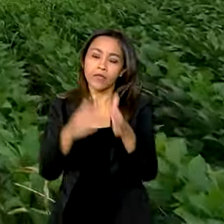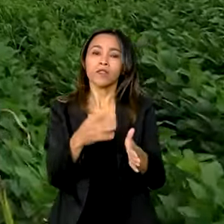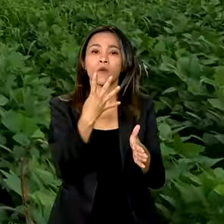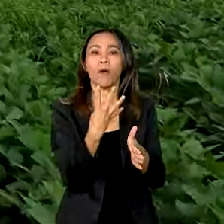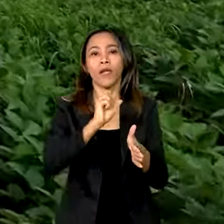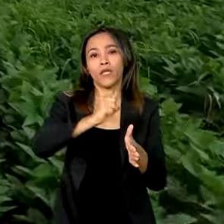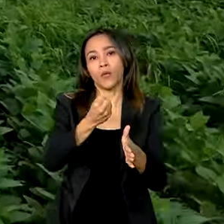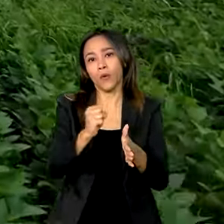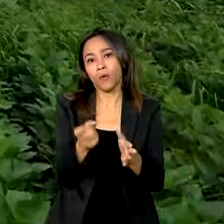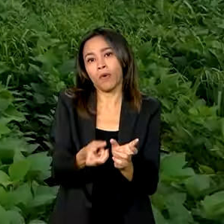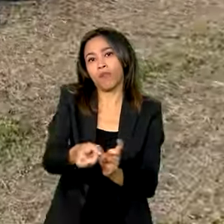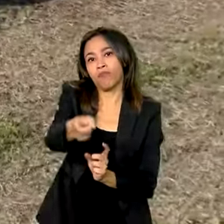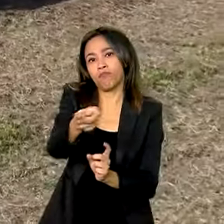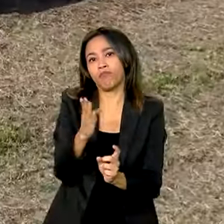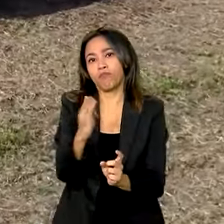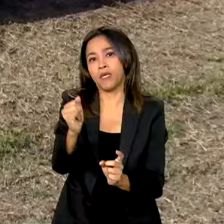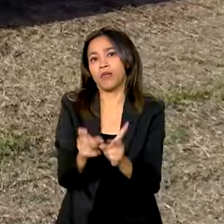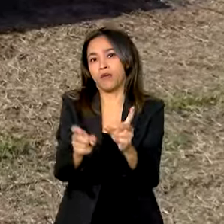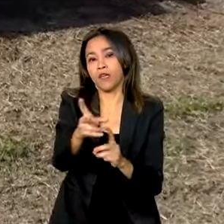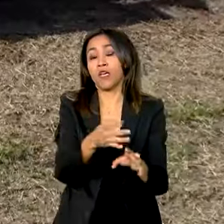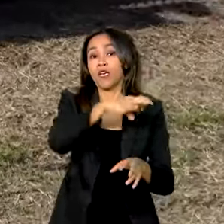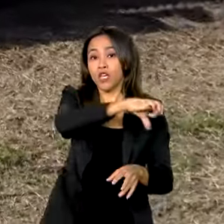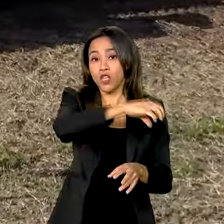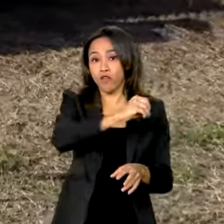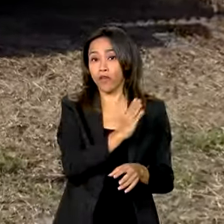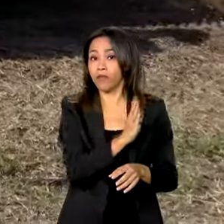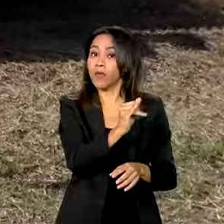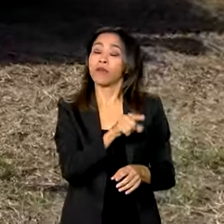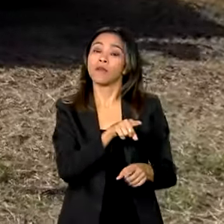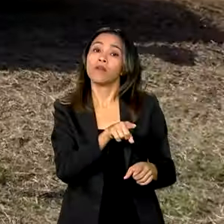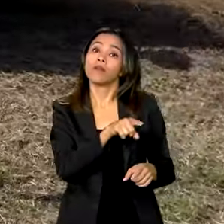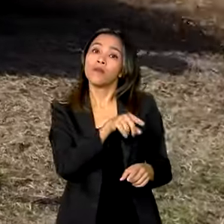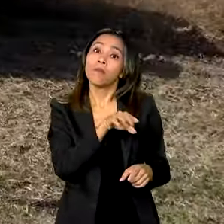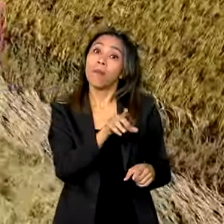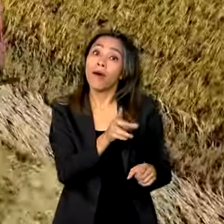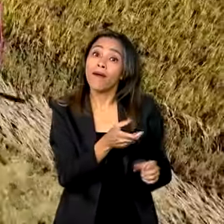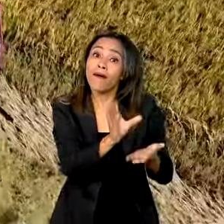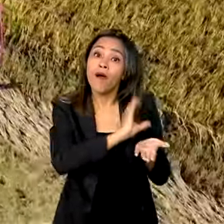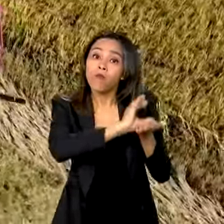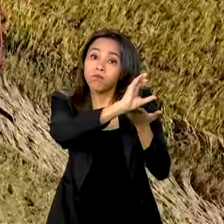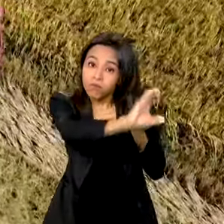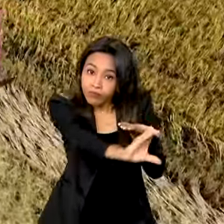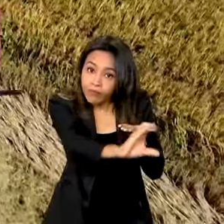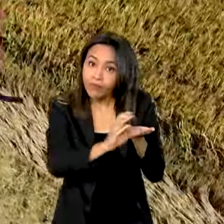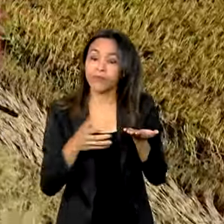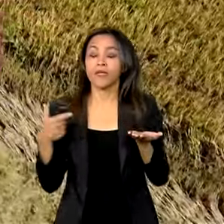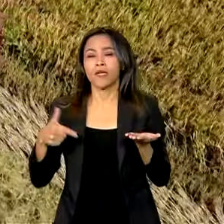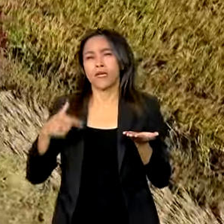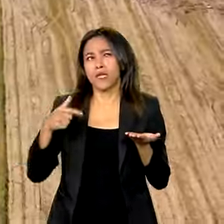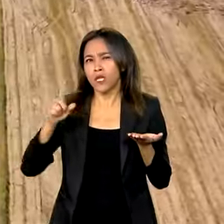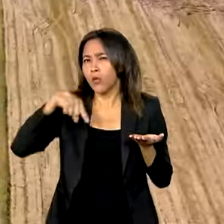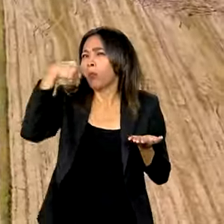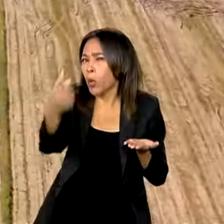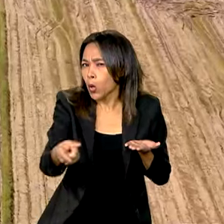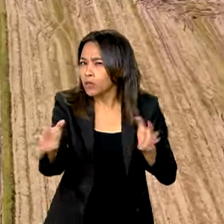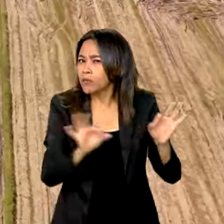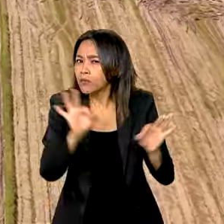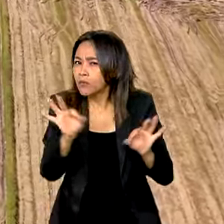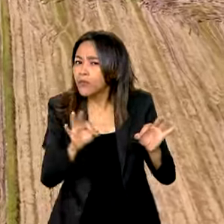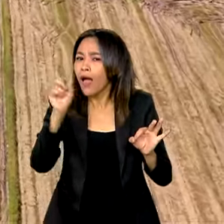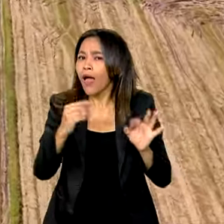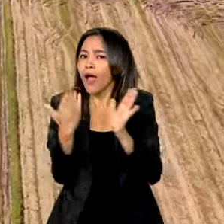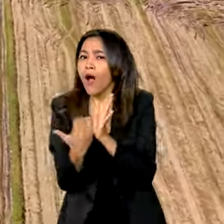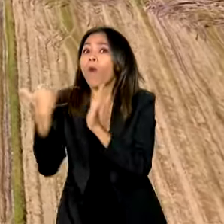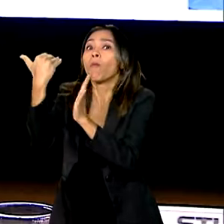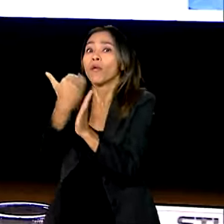comercialização e 90 bilhões de reais para investimento. E a expectativa para o próximo plano é de aumento